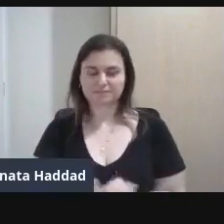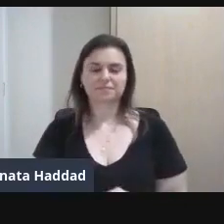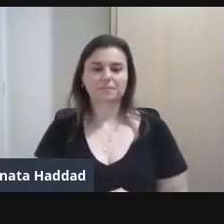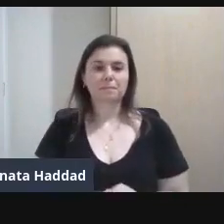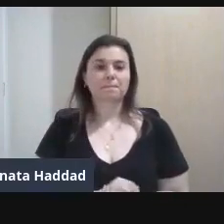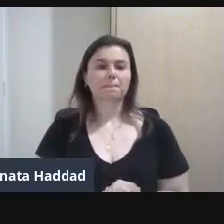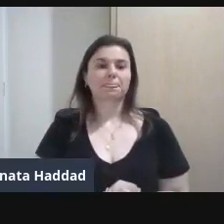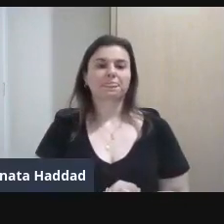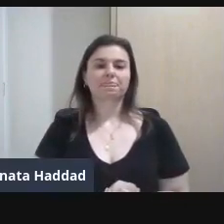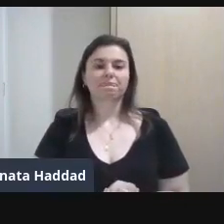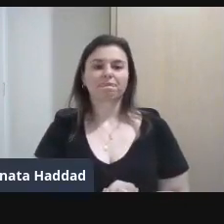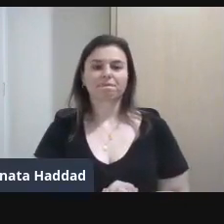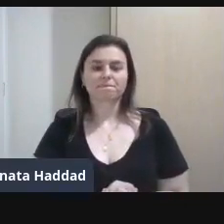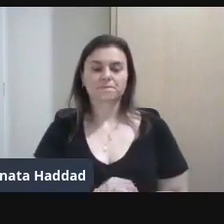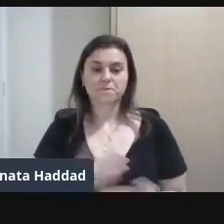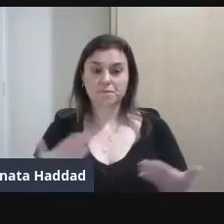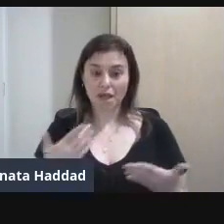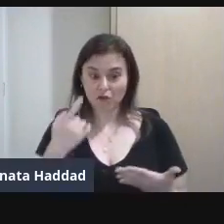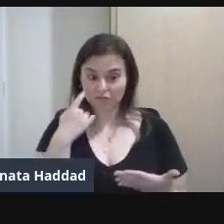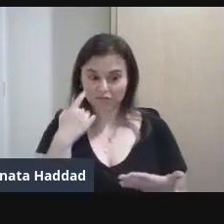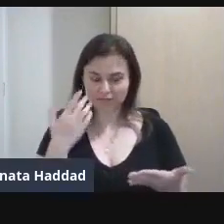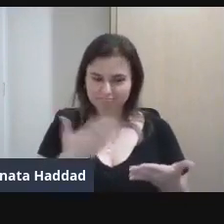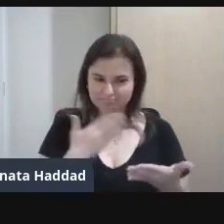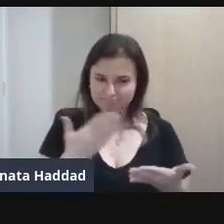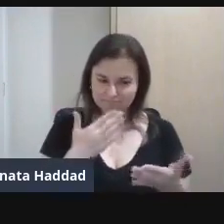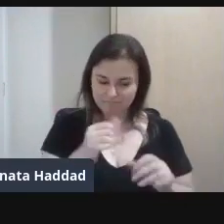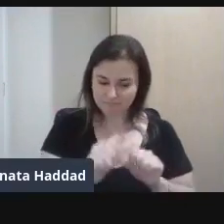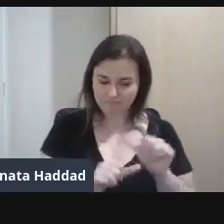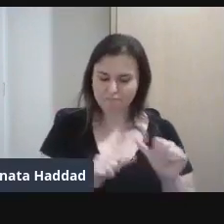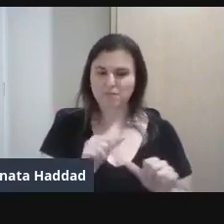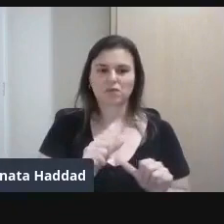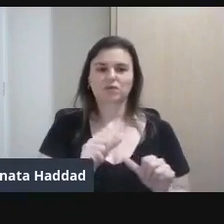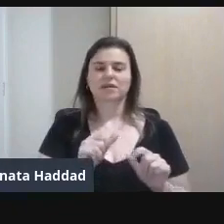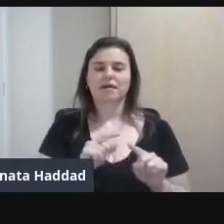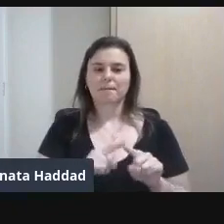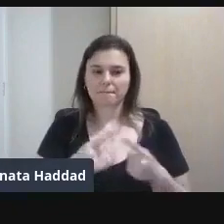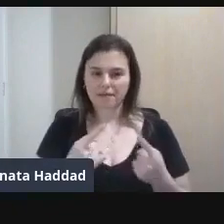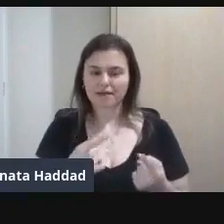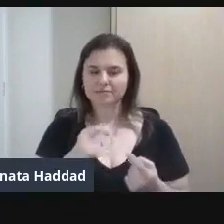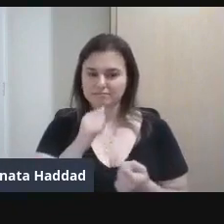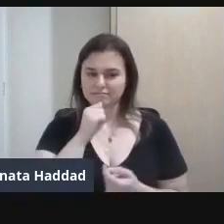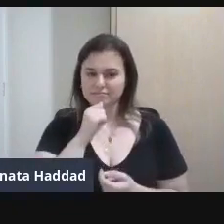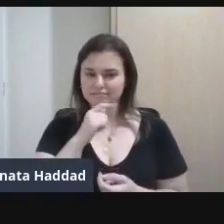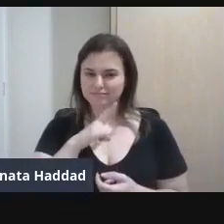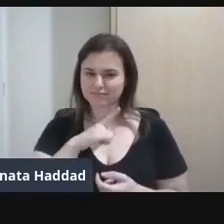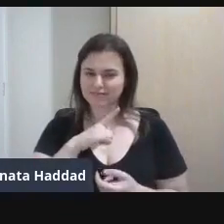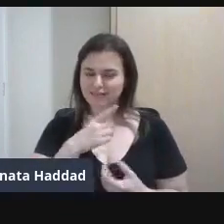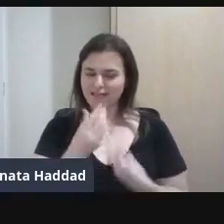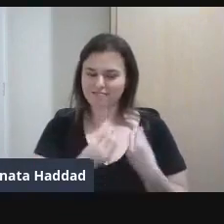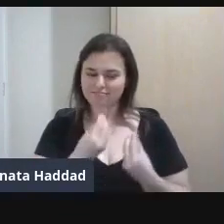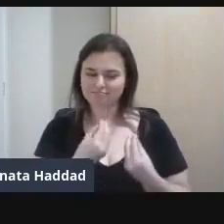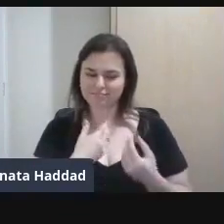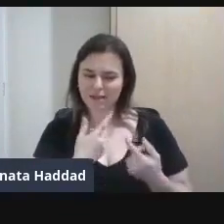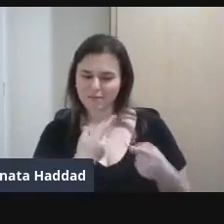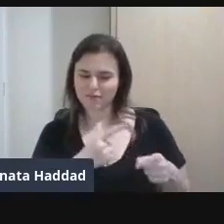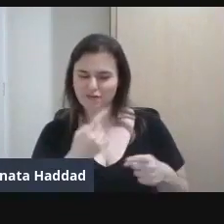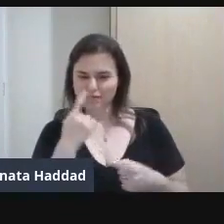O teor Quer dizer Olha como muda Mas Existe aí a mensagem Existe a provocação